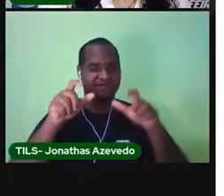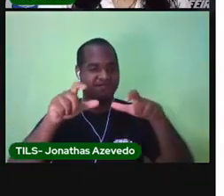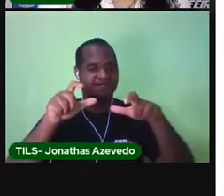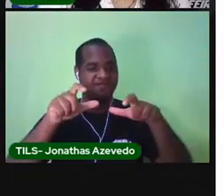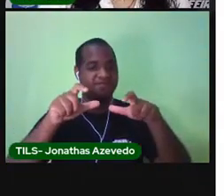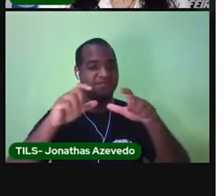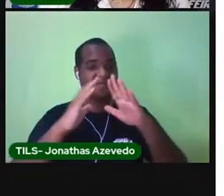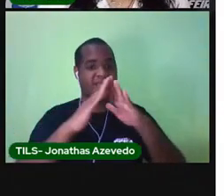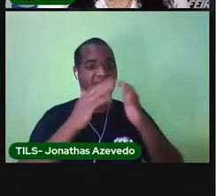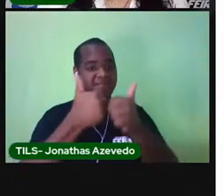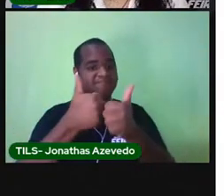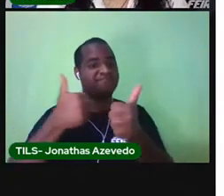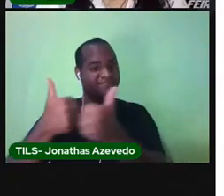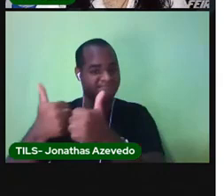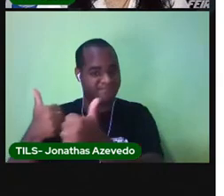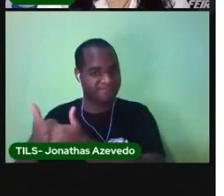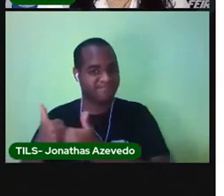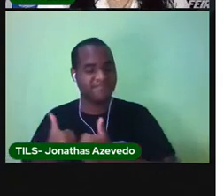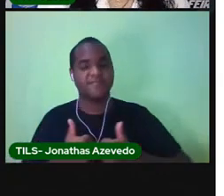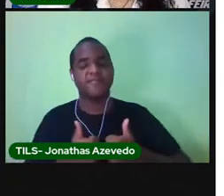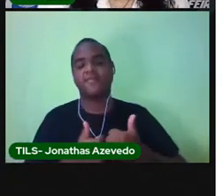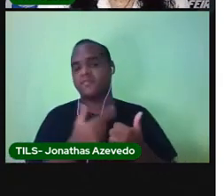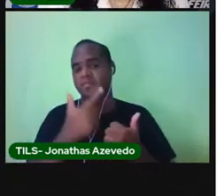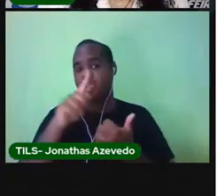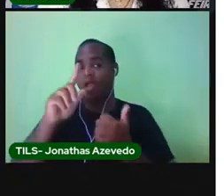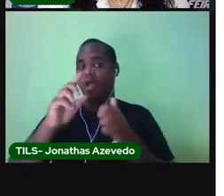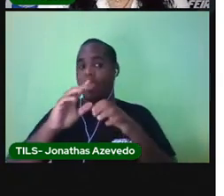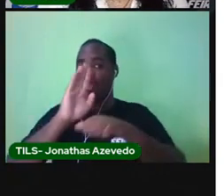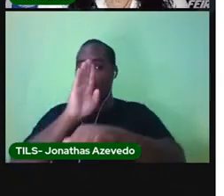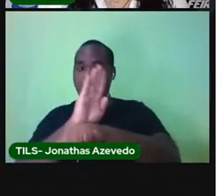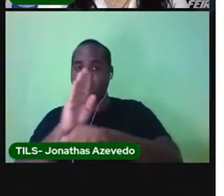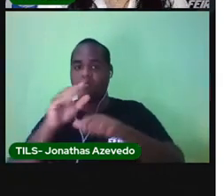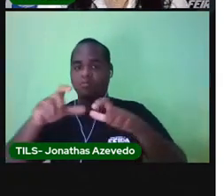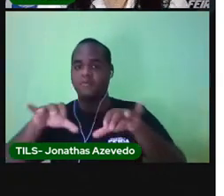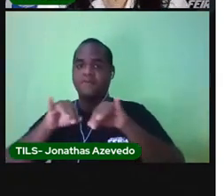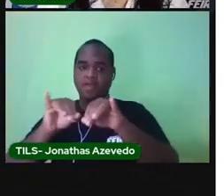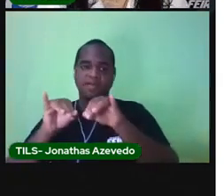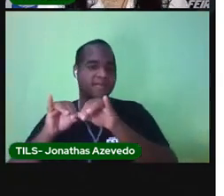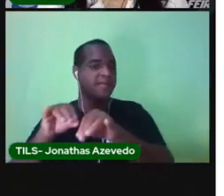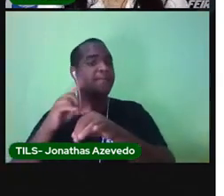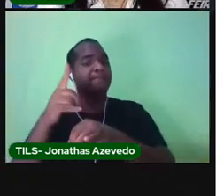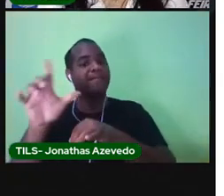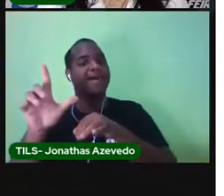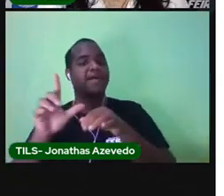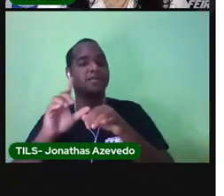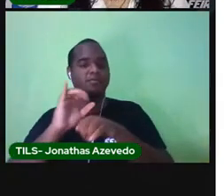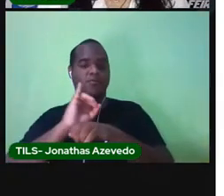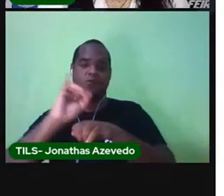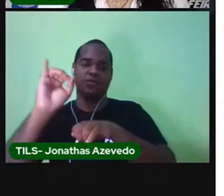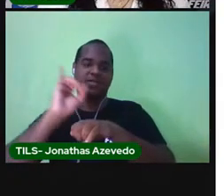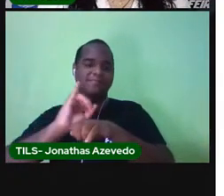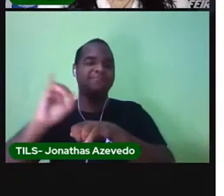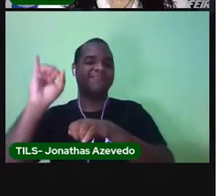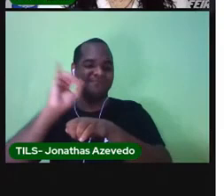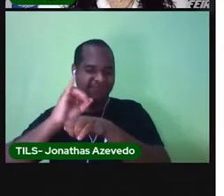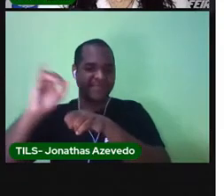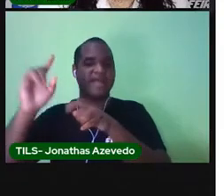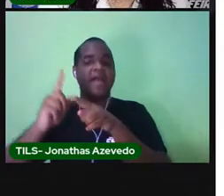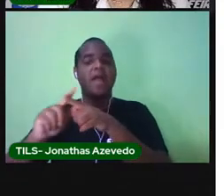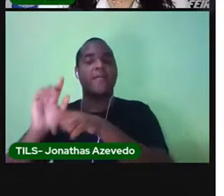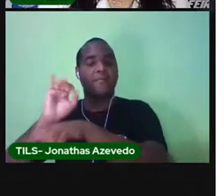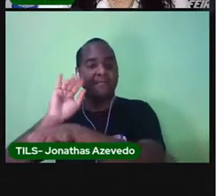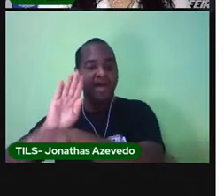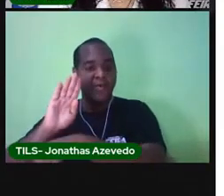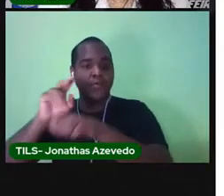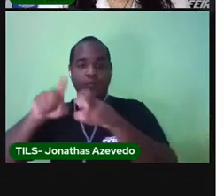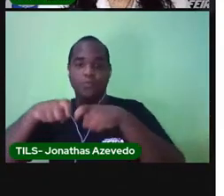residenciais, o bairro comercial, o bairro industrial, bairro